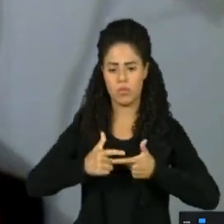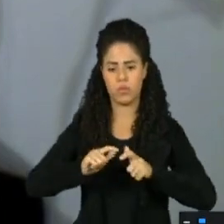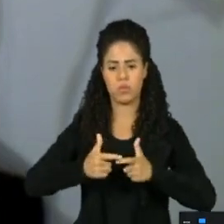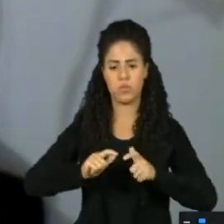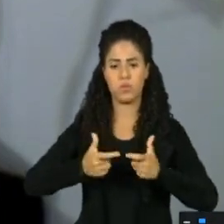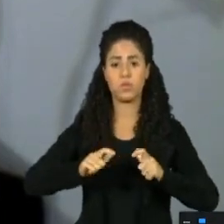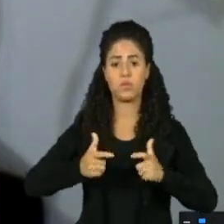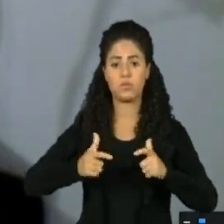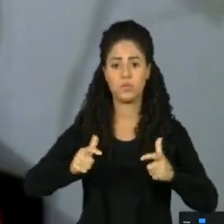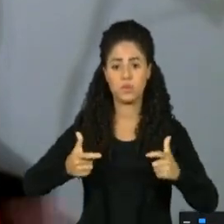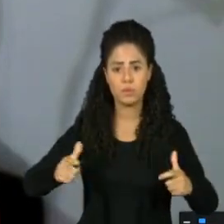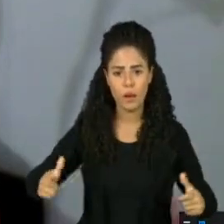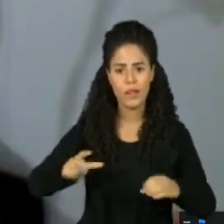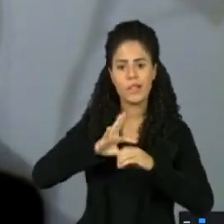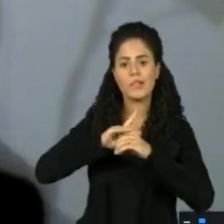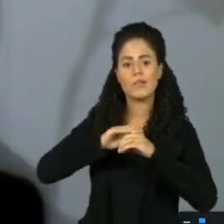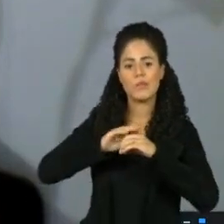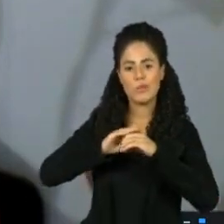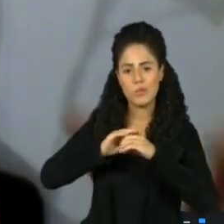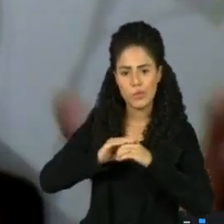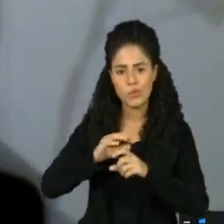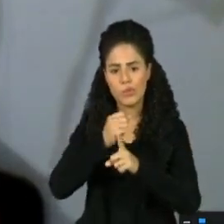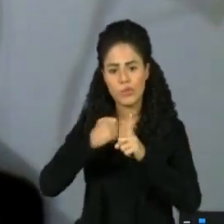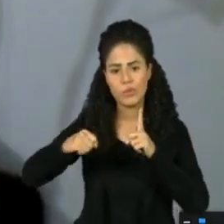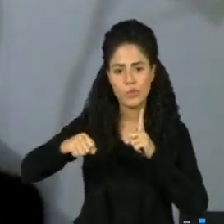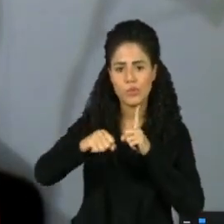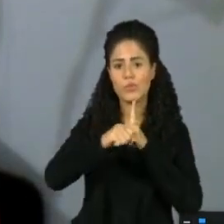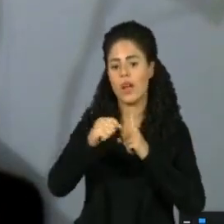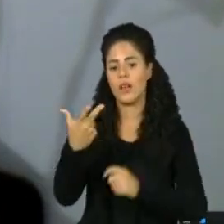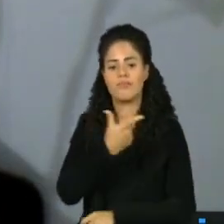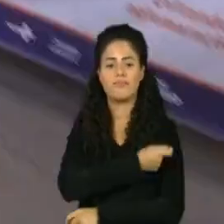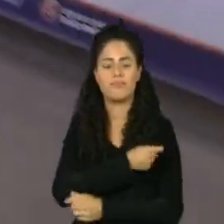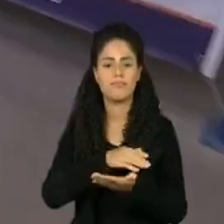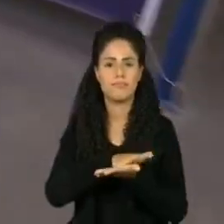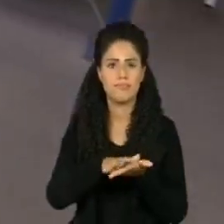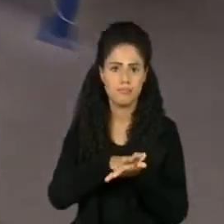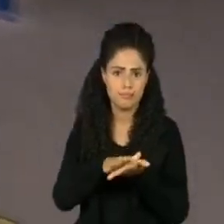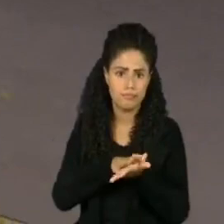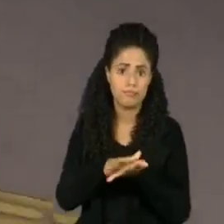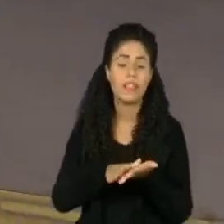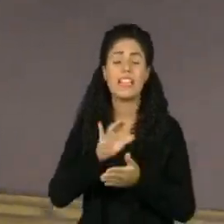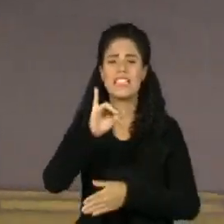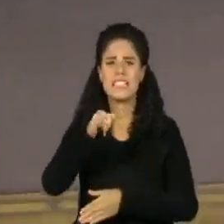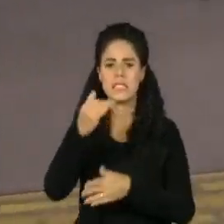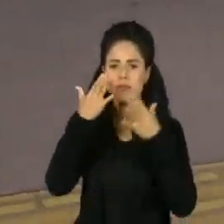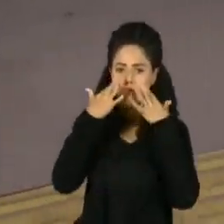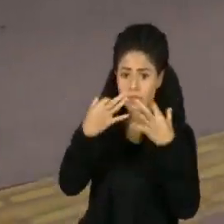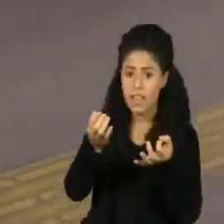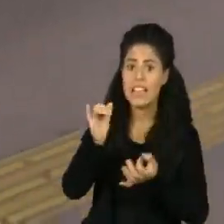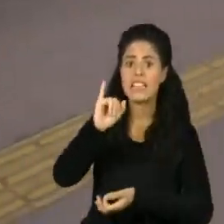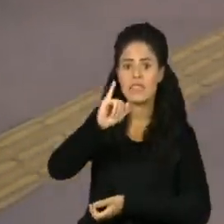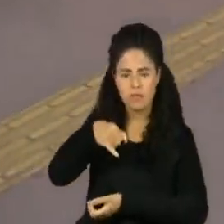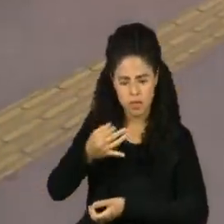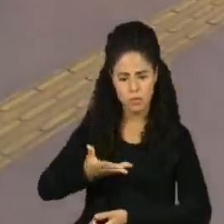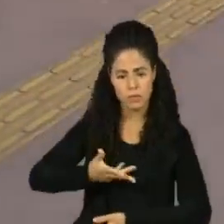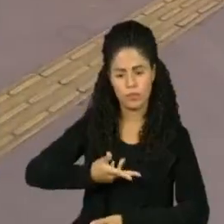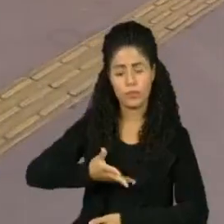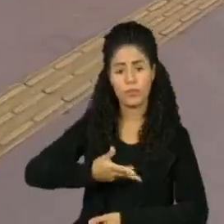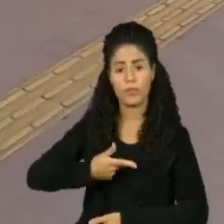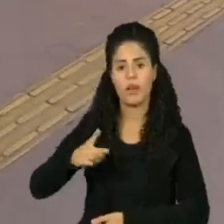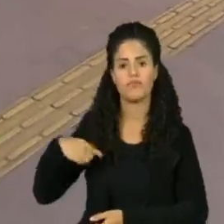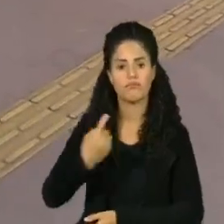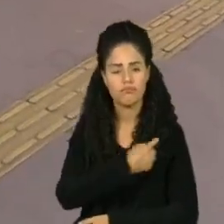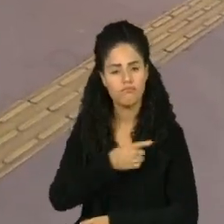doenças graves, numa população não vacinada, onde as crianças se encaixam. É bom que isso seja feito, porque com certeza nós vamos